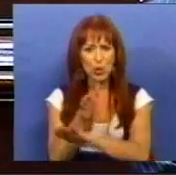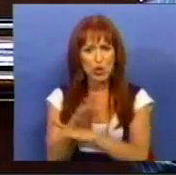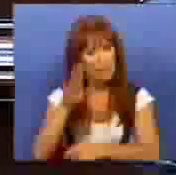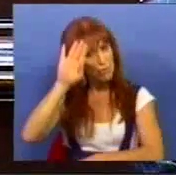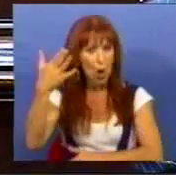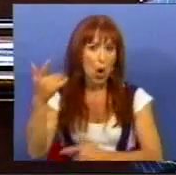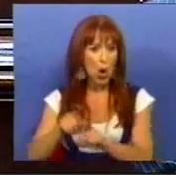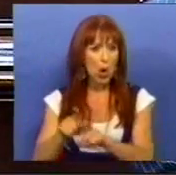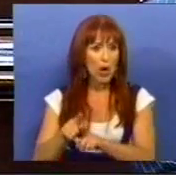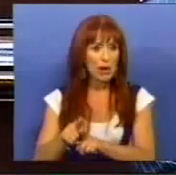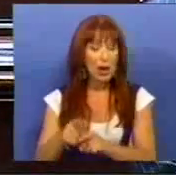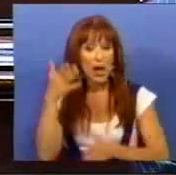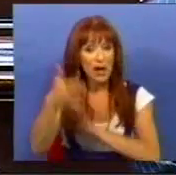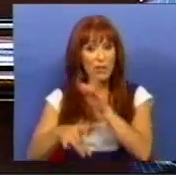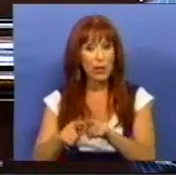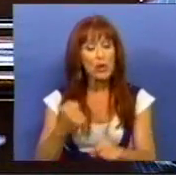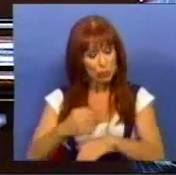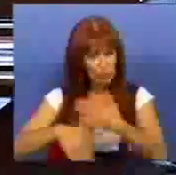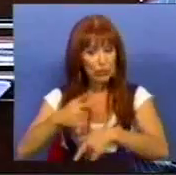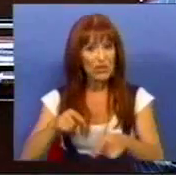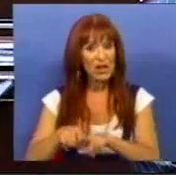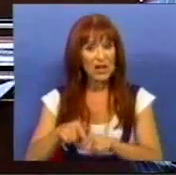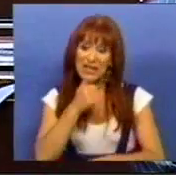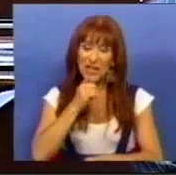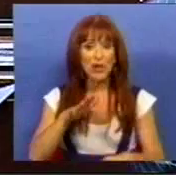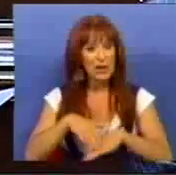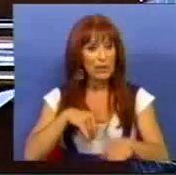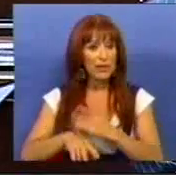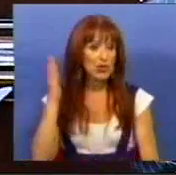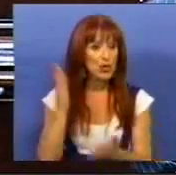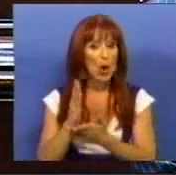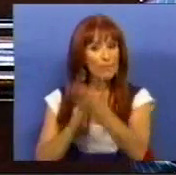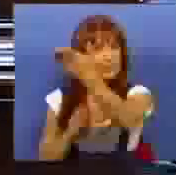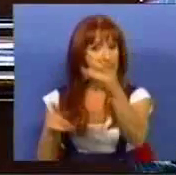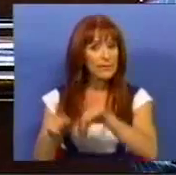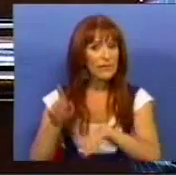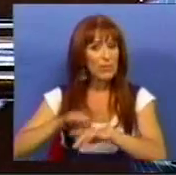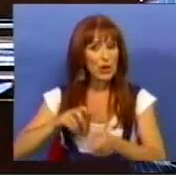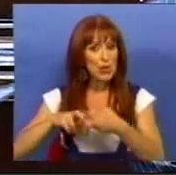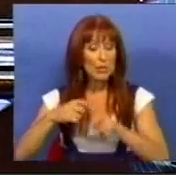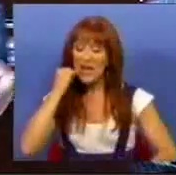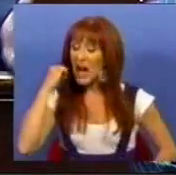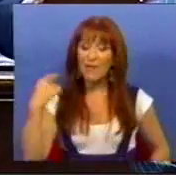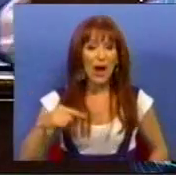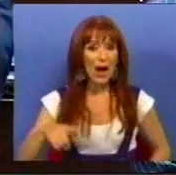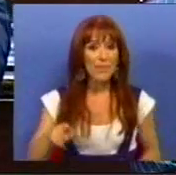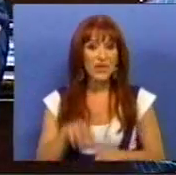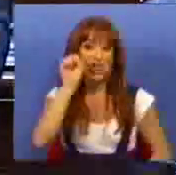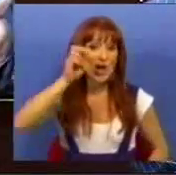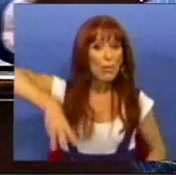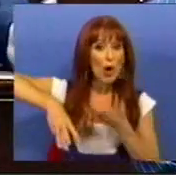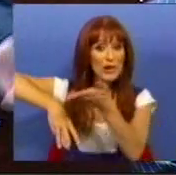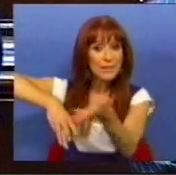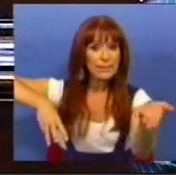sabiam que era uma fábrica eficiente. Essa decisão foi tomada exclusivamente devido aos problemas gravíssimos da General